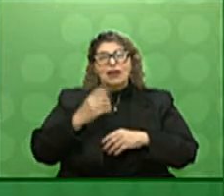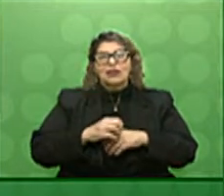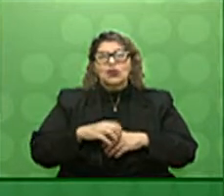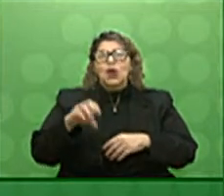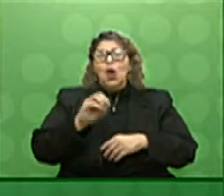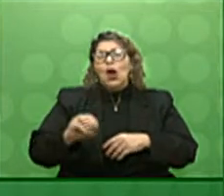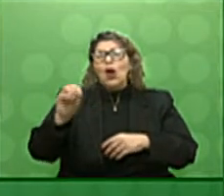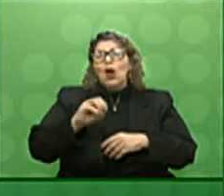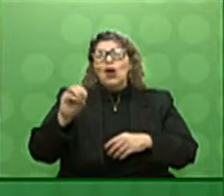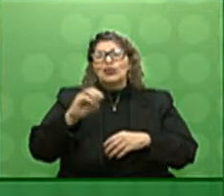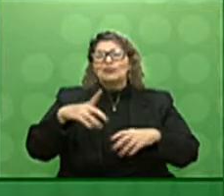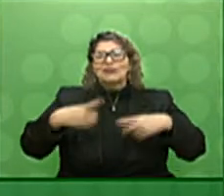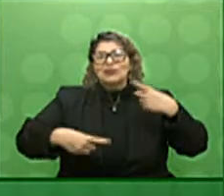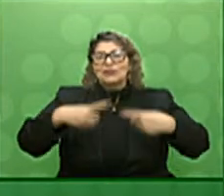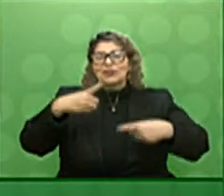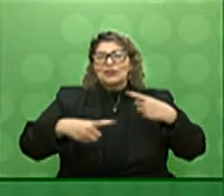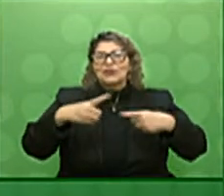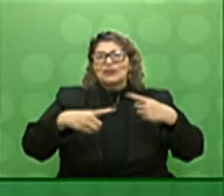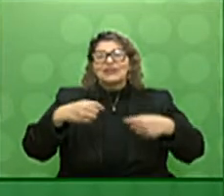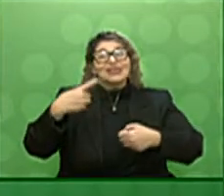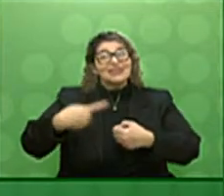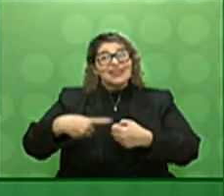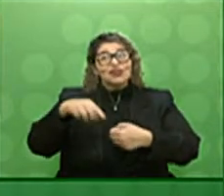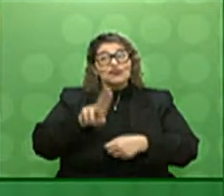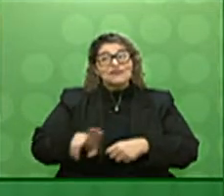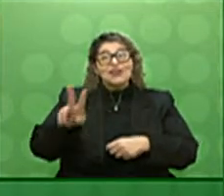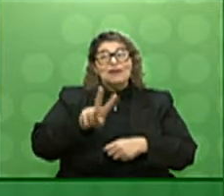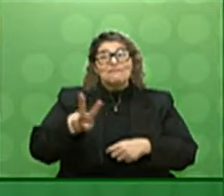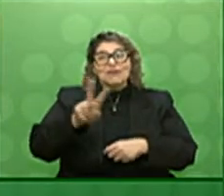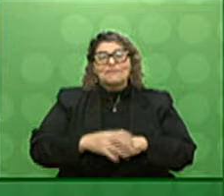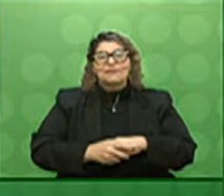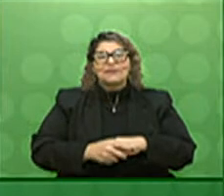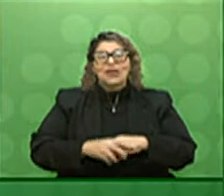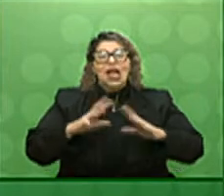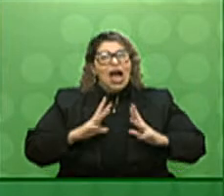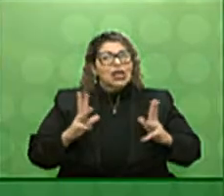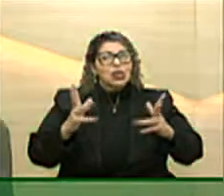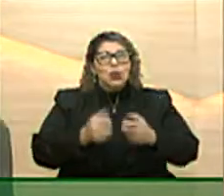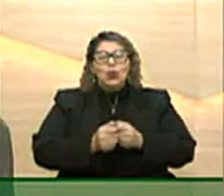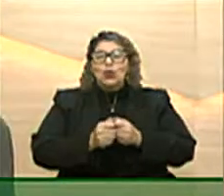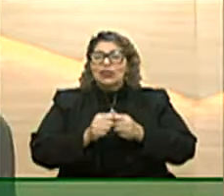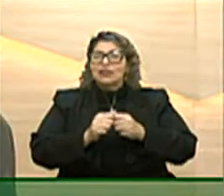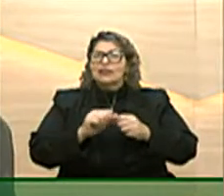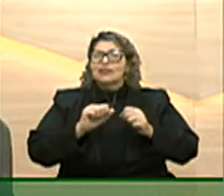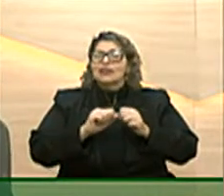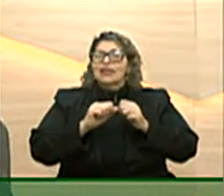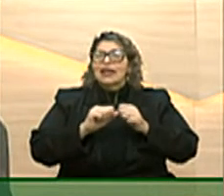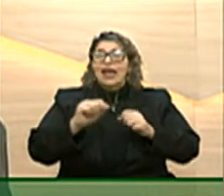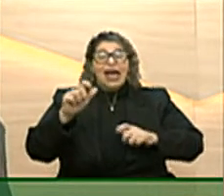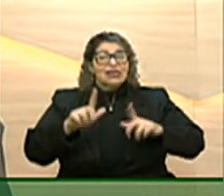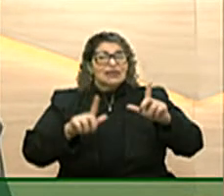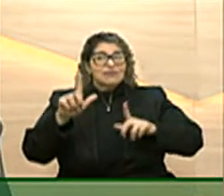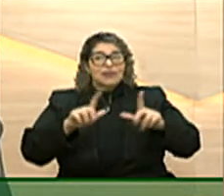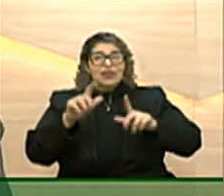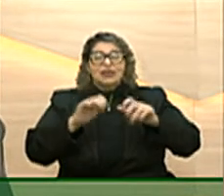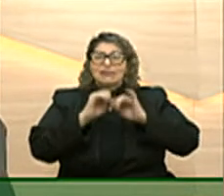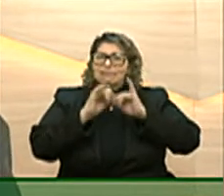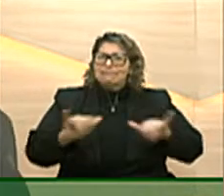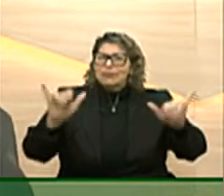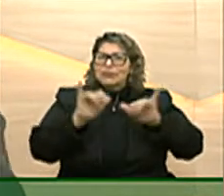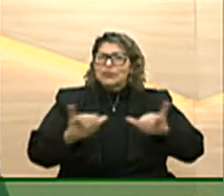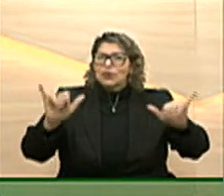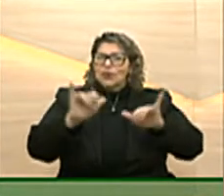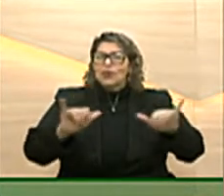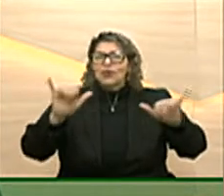abraço do povo via monense quero agradecer a todas as emissoras que transmitiram o debate também pelo interior ao